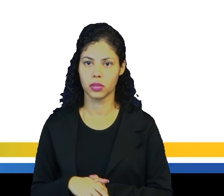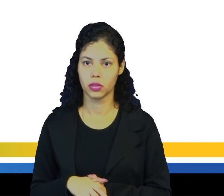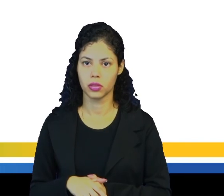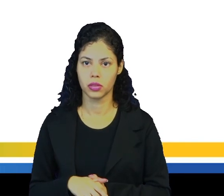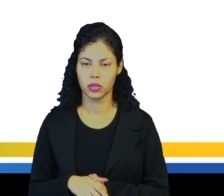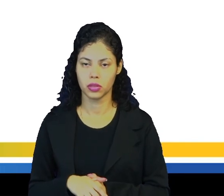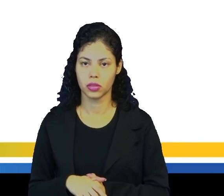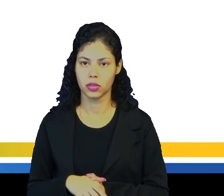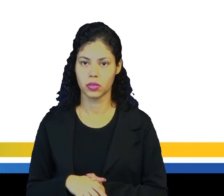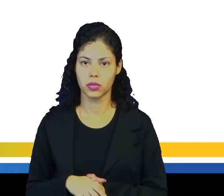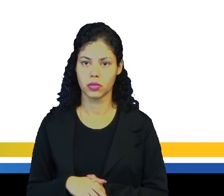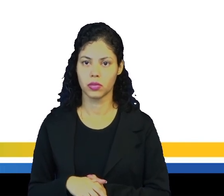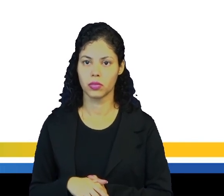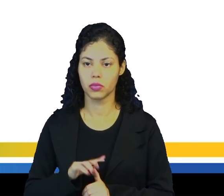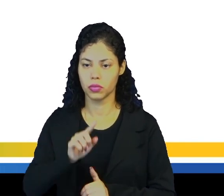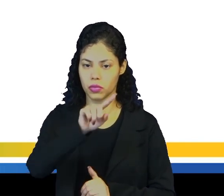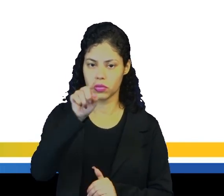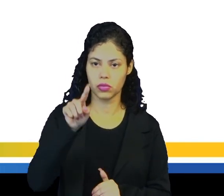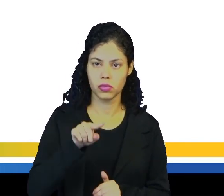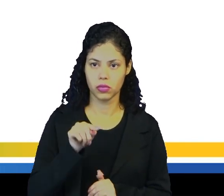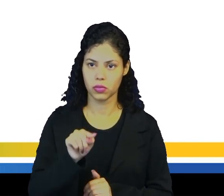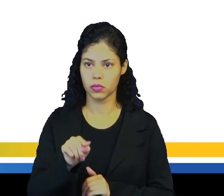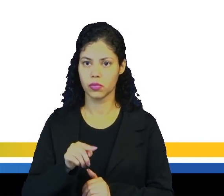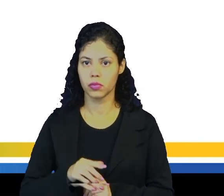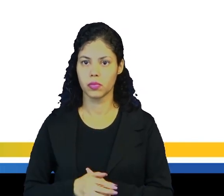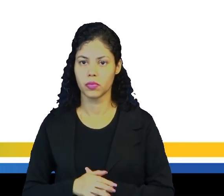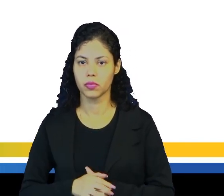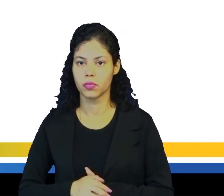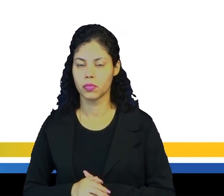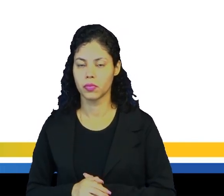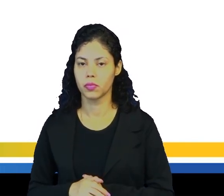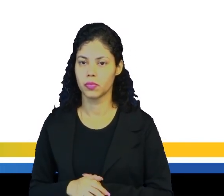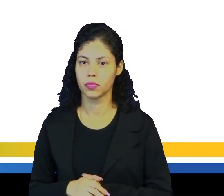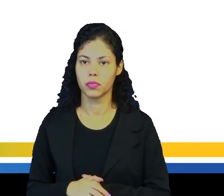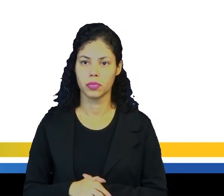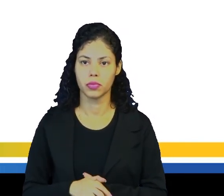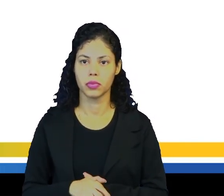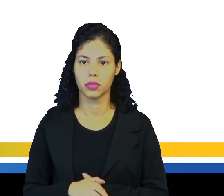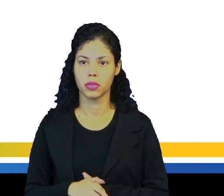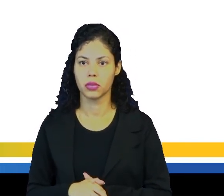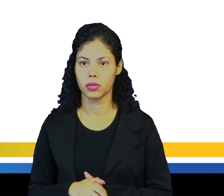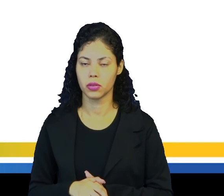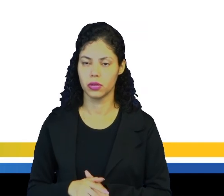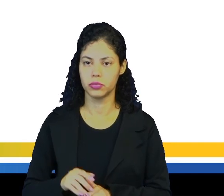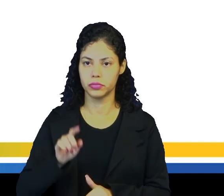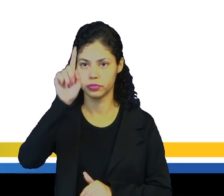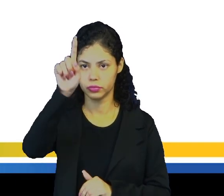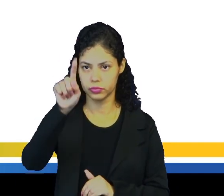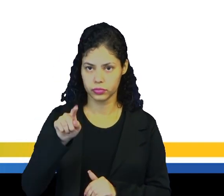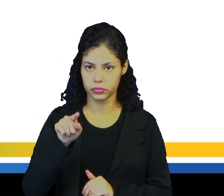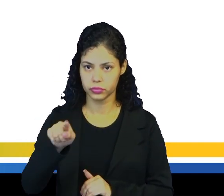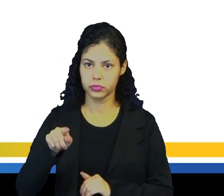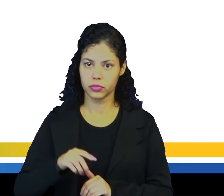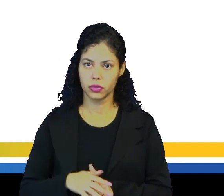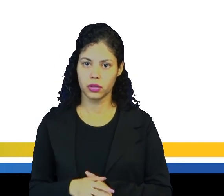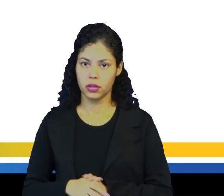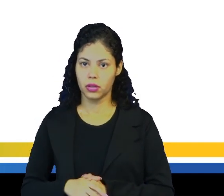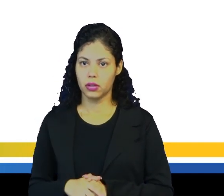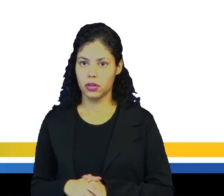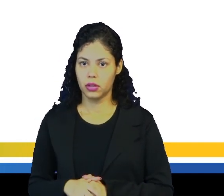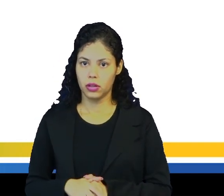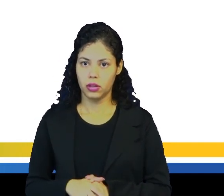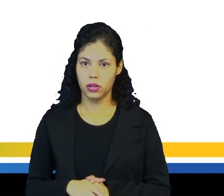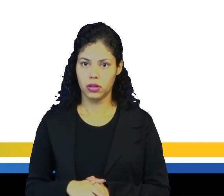E ainda na terceira, nós temos o ponto de interrogação no final da frase. Na quarta, a exclamação.